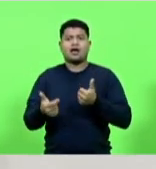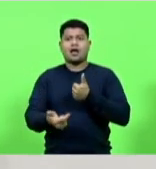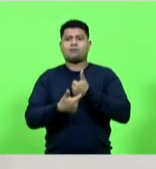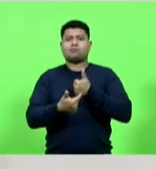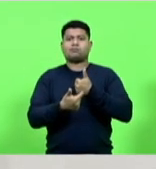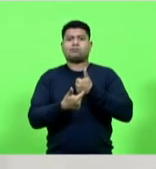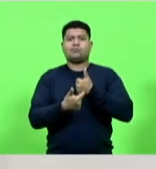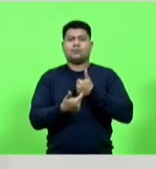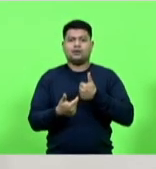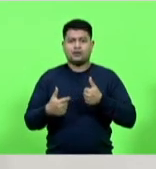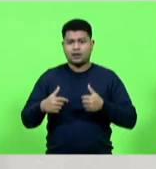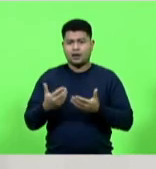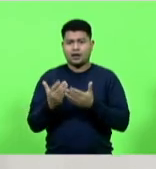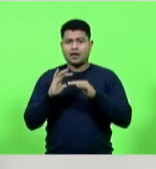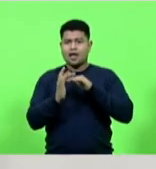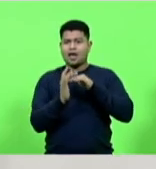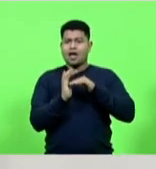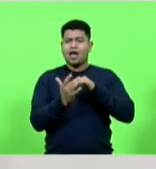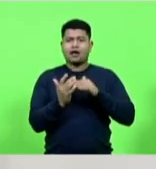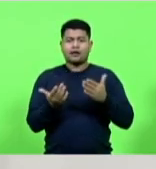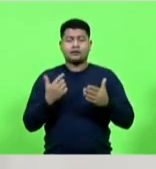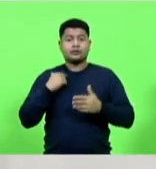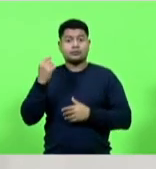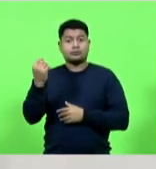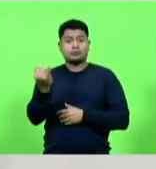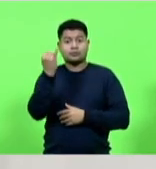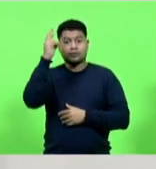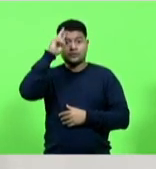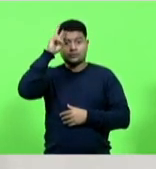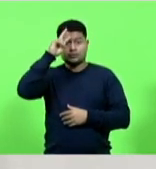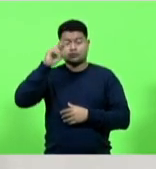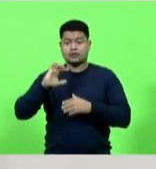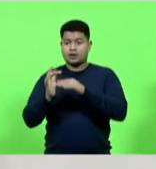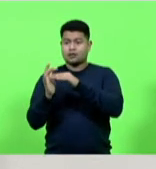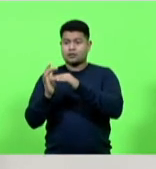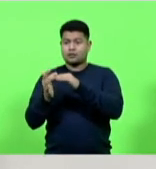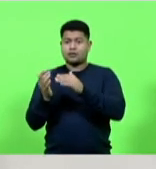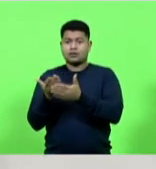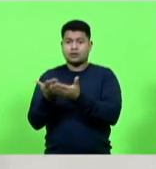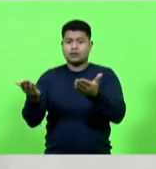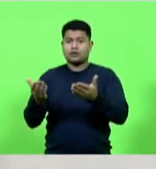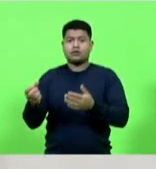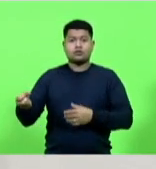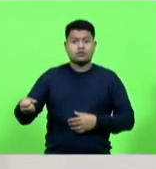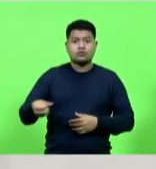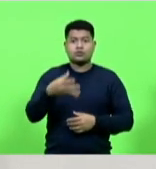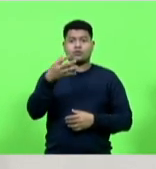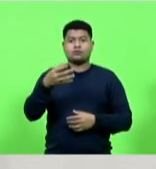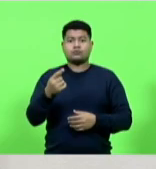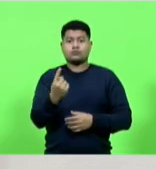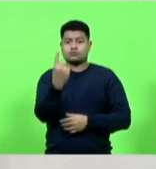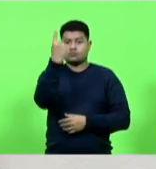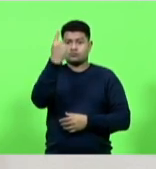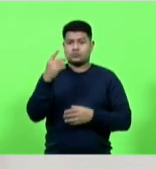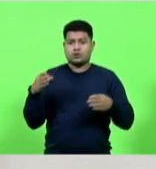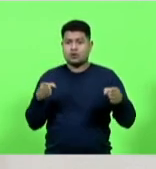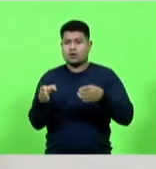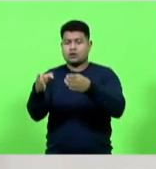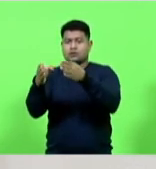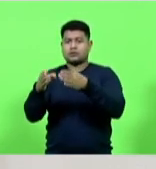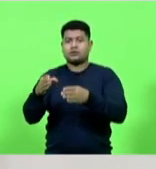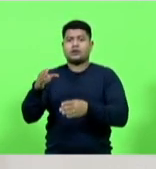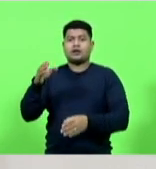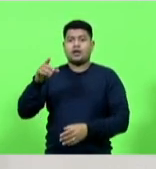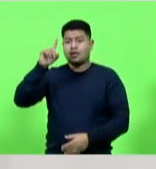e é importante lembrar que há poucos anos as redes sociais foram dadas como o novo e único caminho para decidir uma eleição